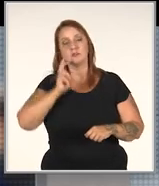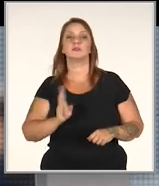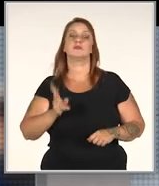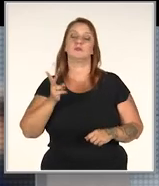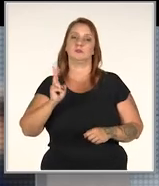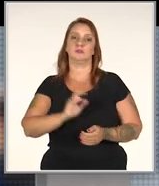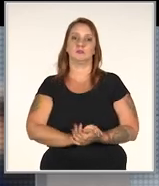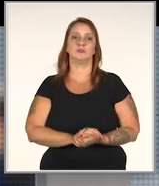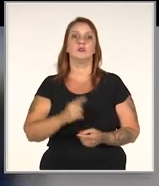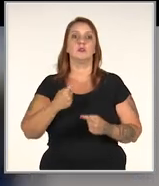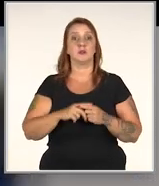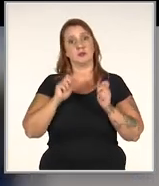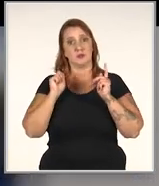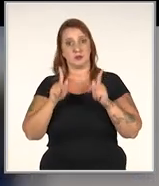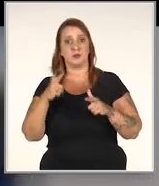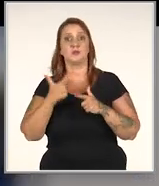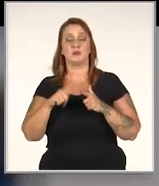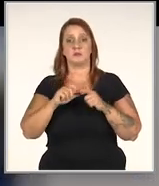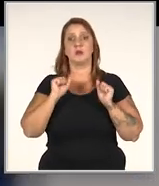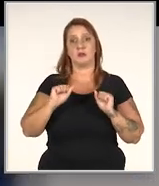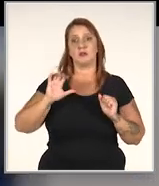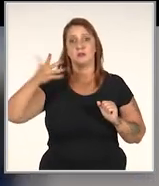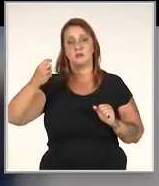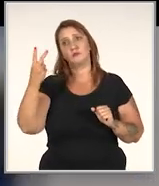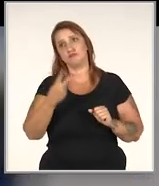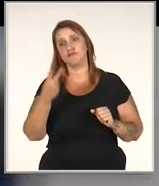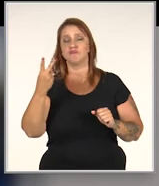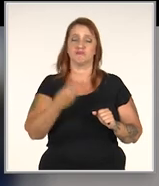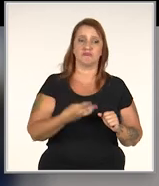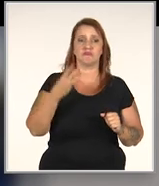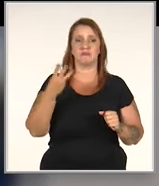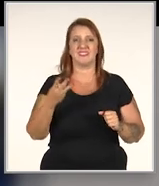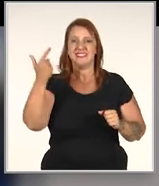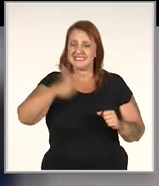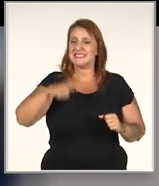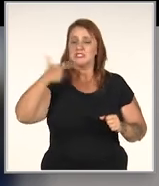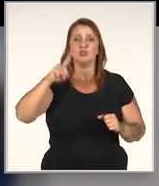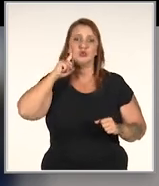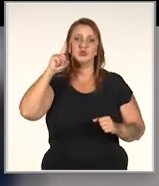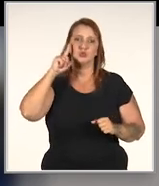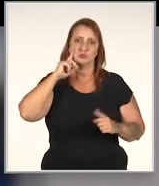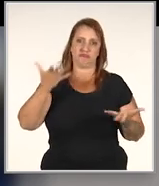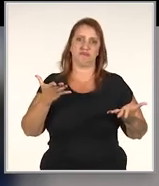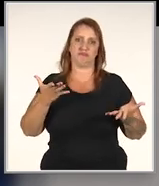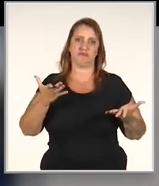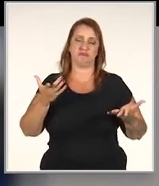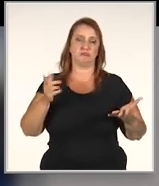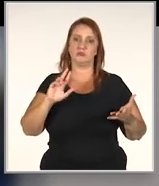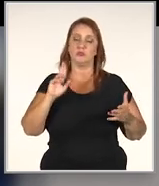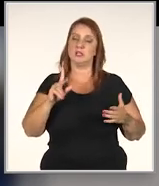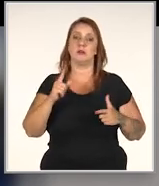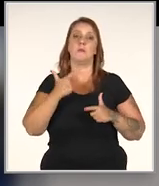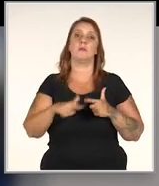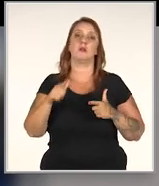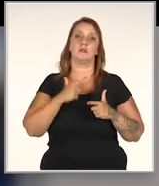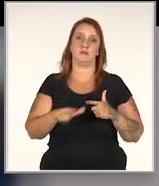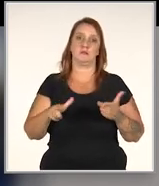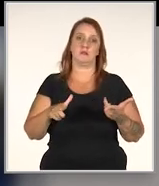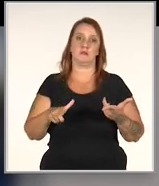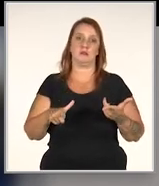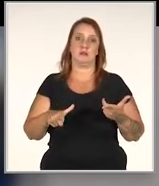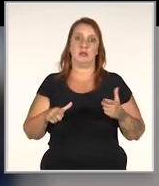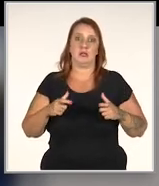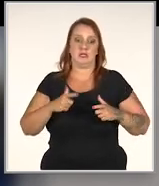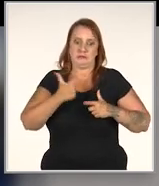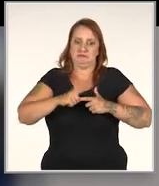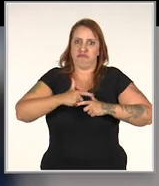aprendizado contínuo. Porque, ok, um problema pode acontecer, uma vez, duas vezes, mas se ele se repete todos os dias, já não é mais um problema, né? É